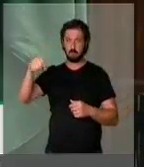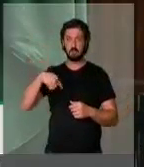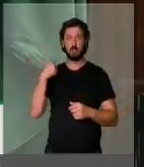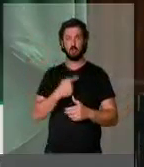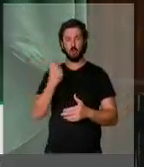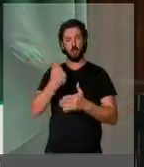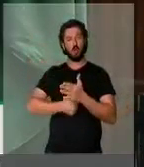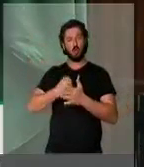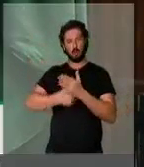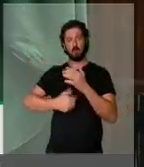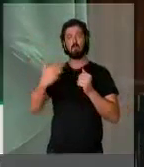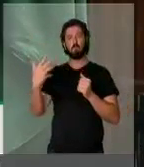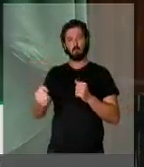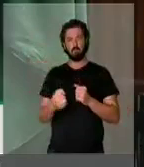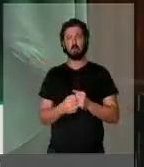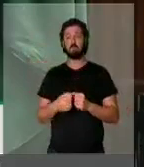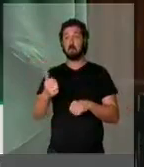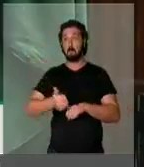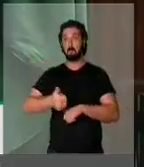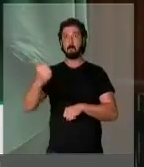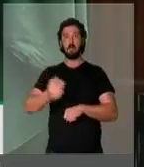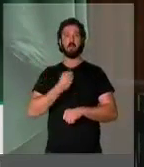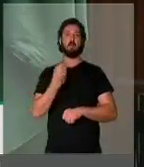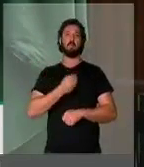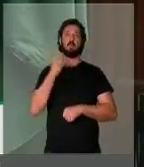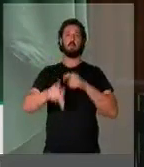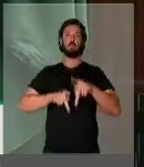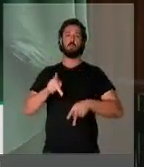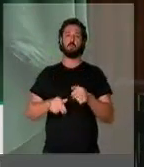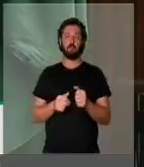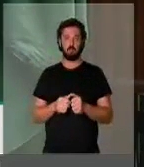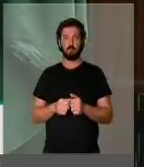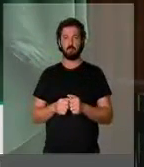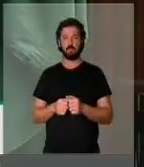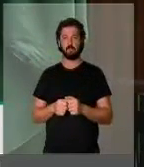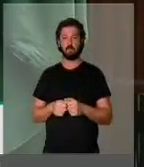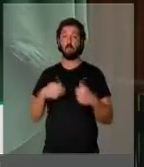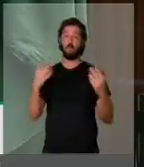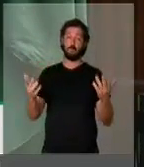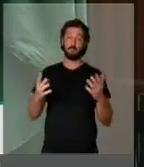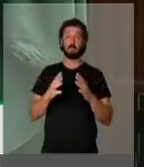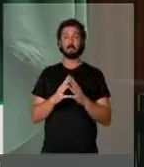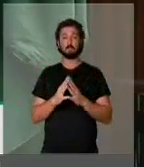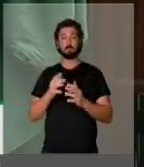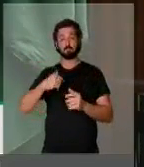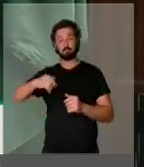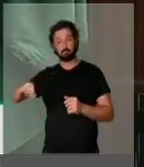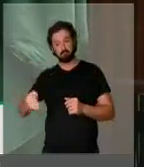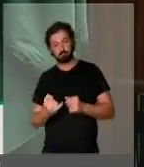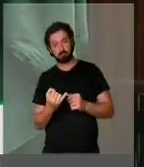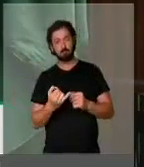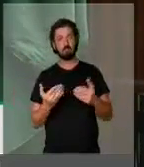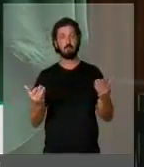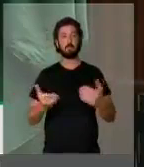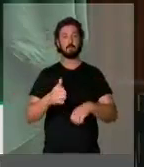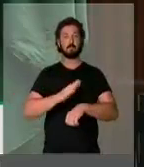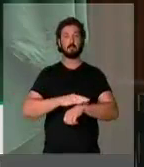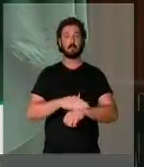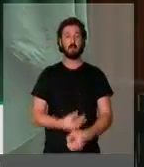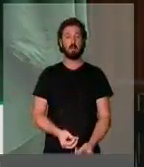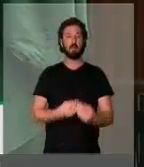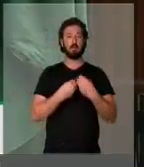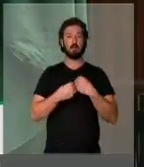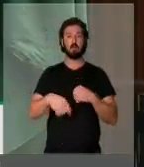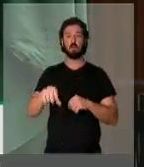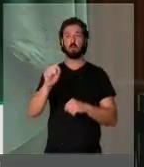vamos lutar ainda mais para melhorar a vida da nossa população. E aí, senhor presidente, eu quero aproveitar esse tempo que me resta